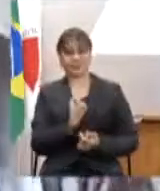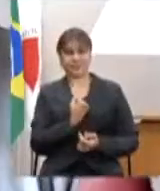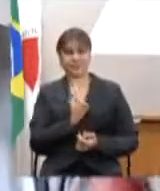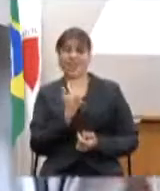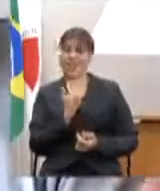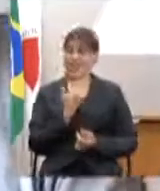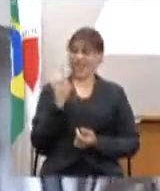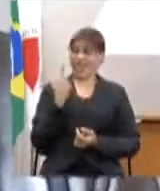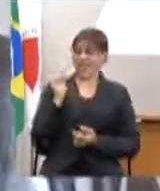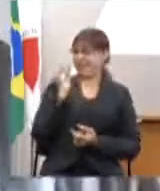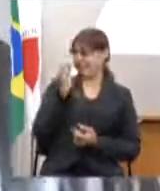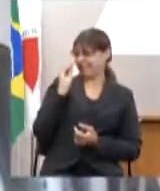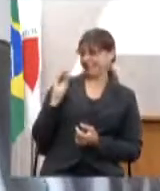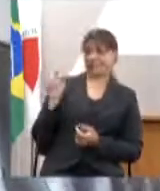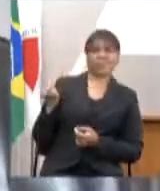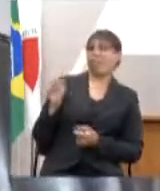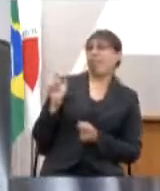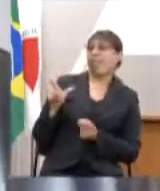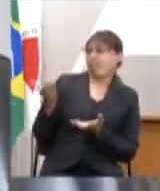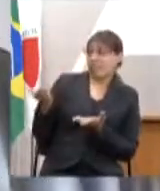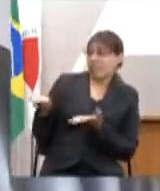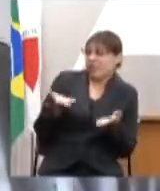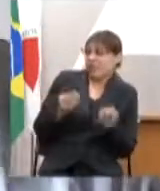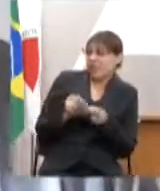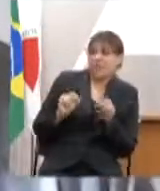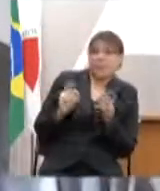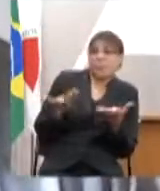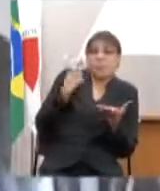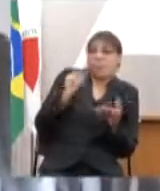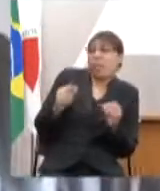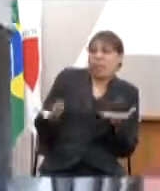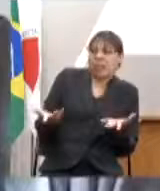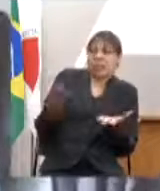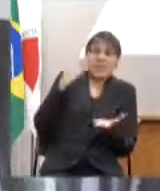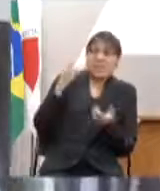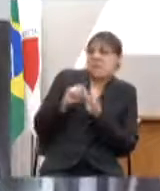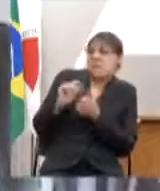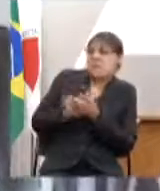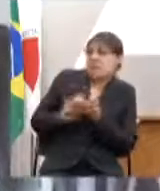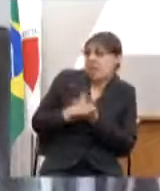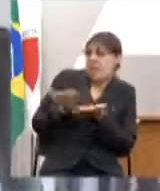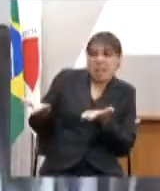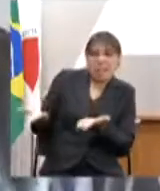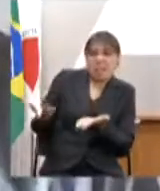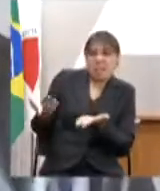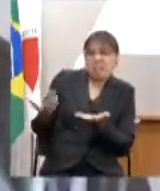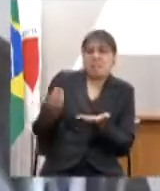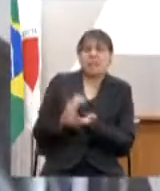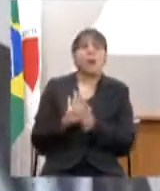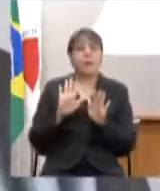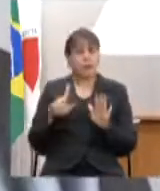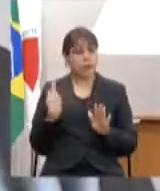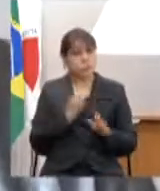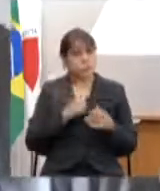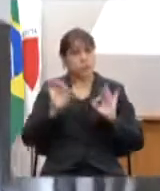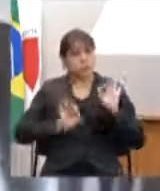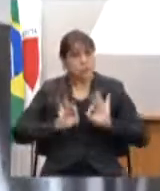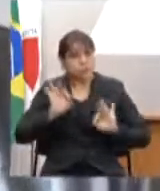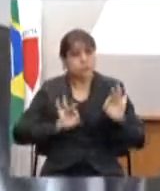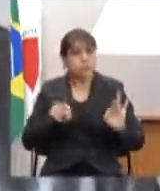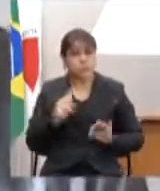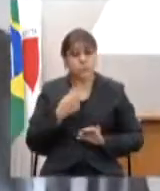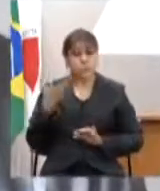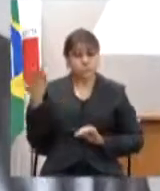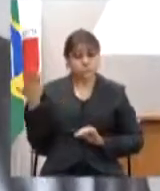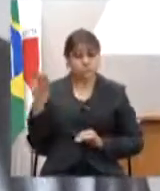falar que essas pessoas estão aqui de novo para que sabendo que nada vai acontecer mas a gente precisa se organizar e estar aqui pelo